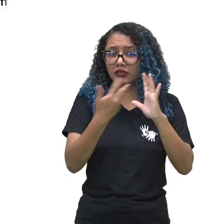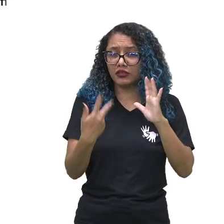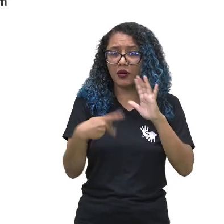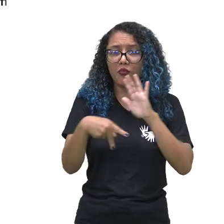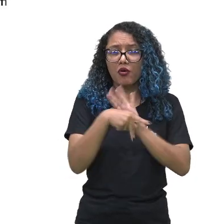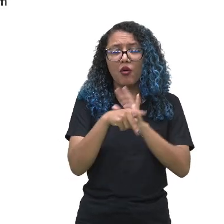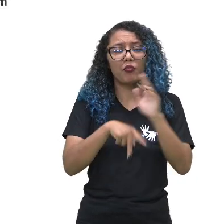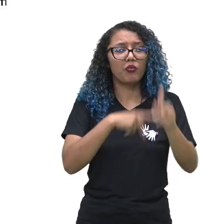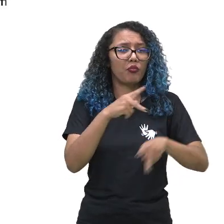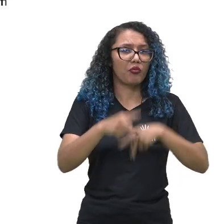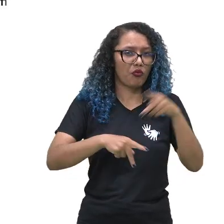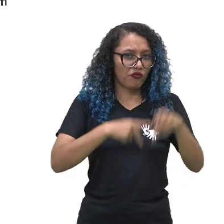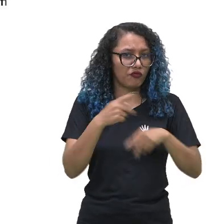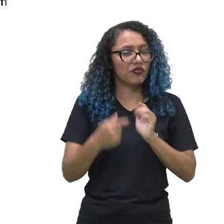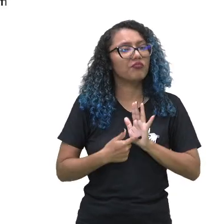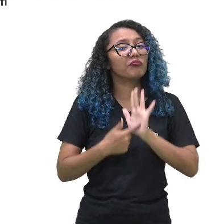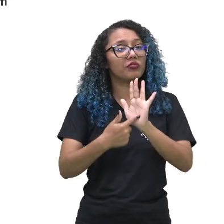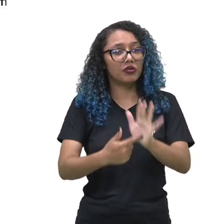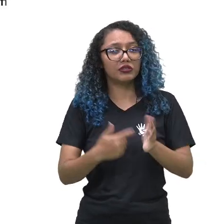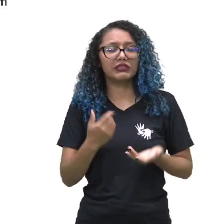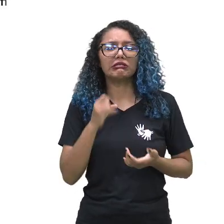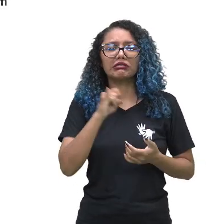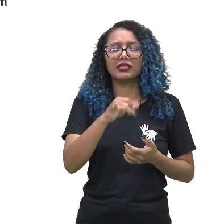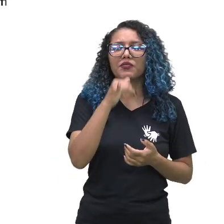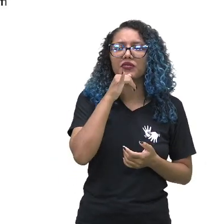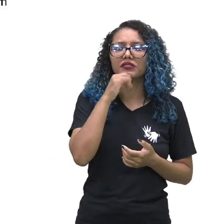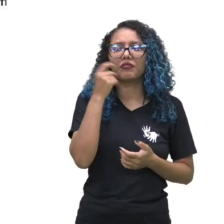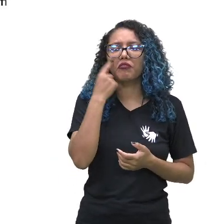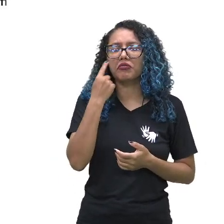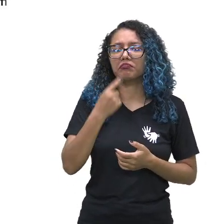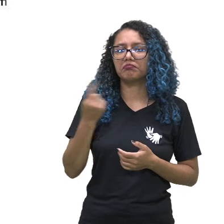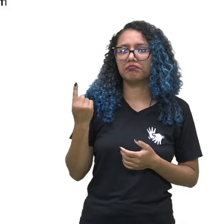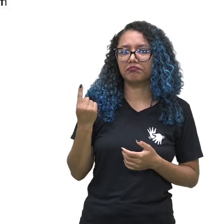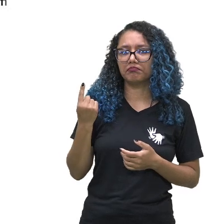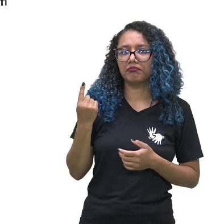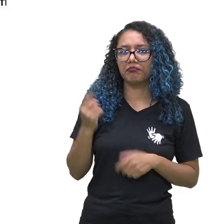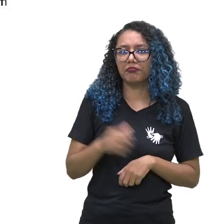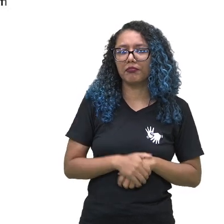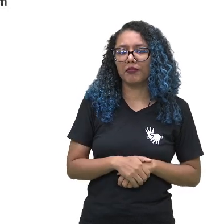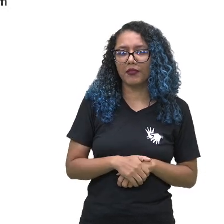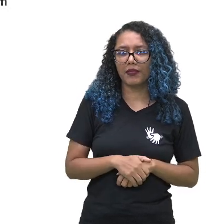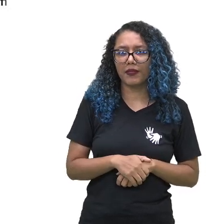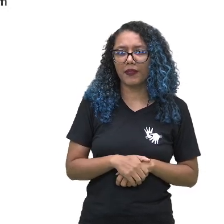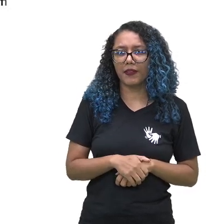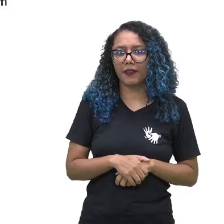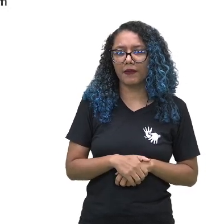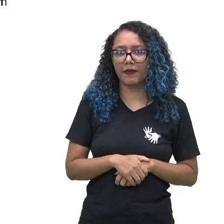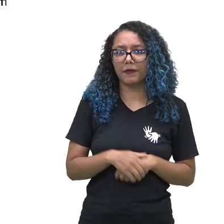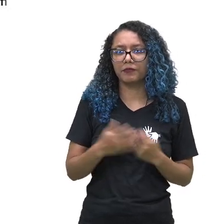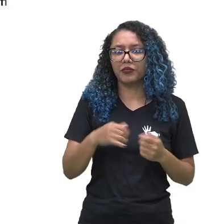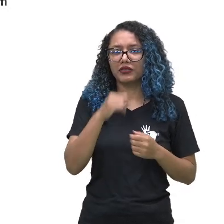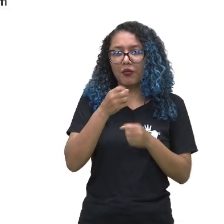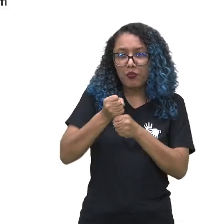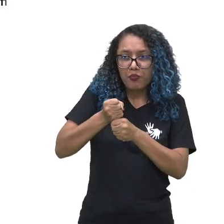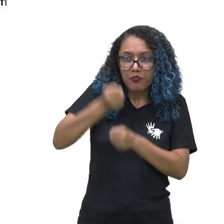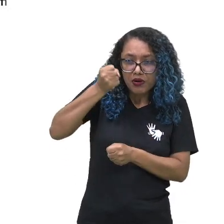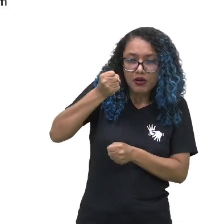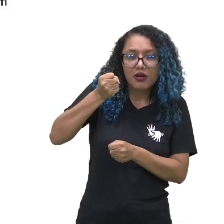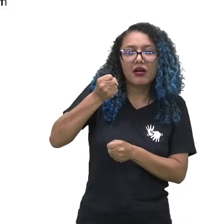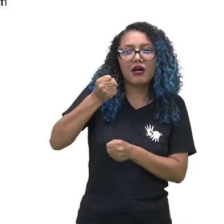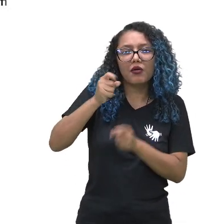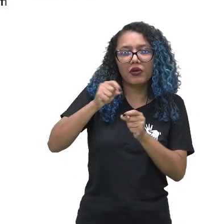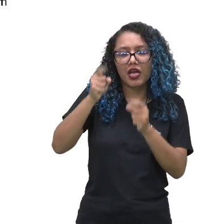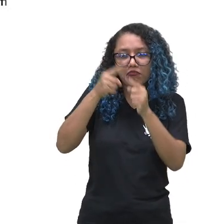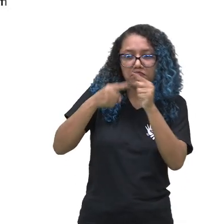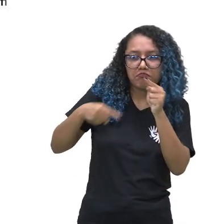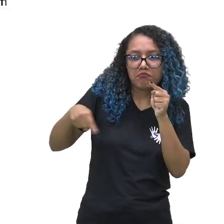de um determinado povo. Quando olhamos para essa imagem que tem aí, essa sombrinha, né?